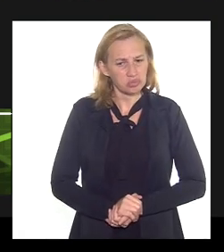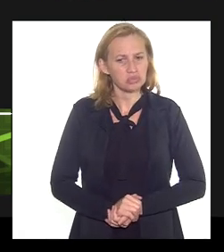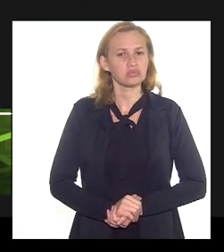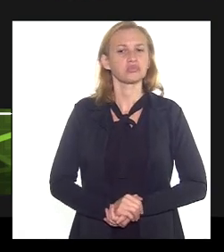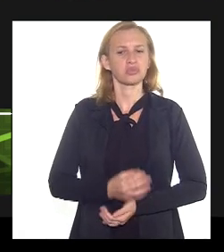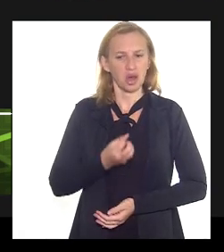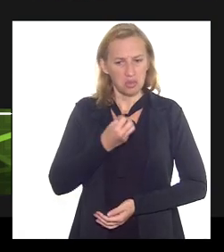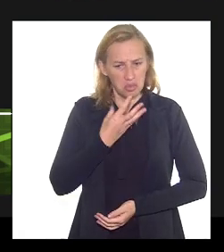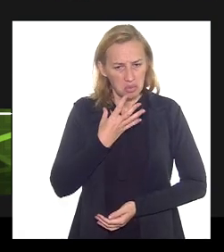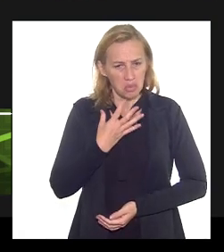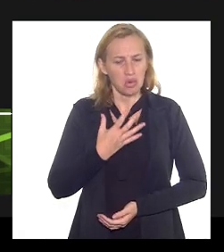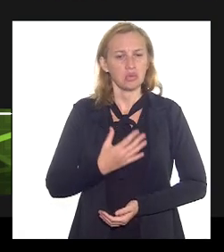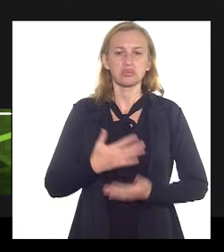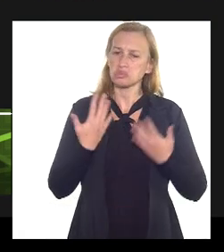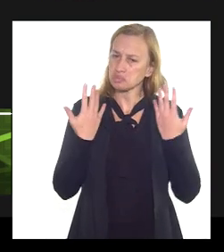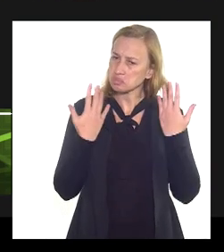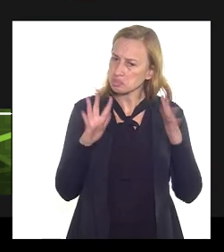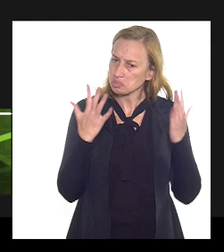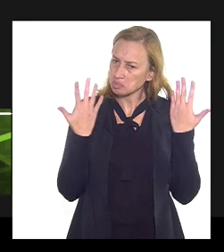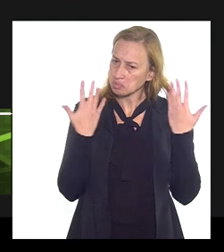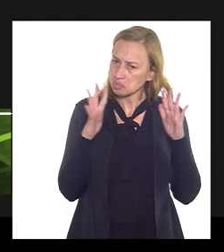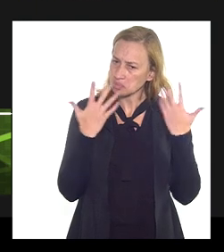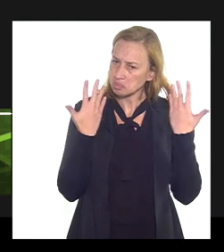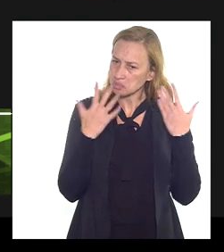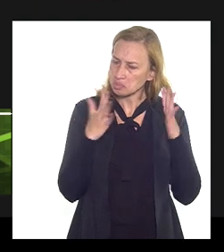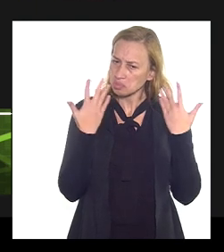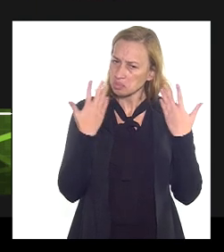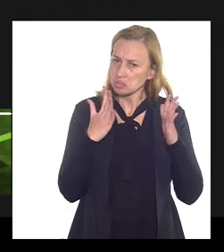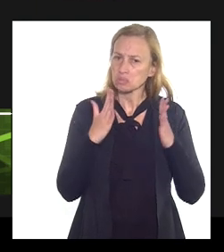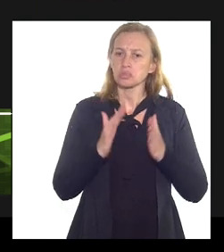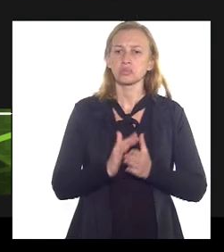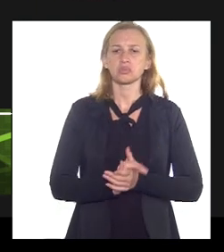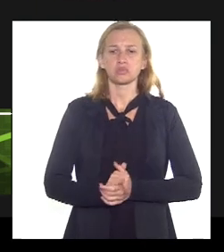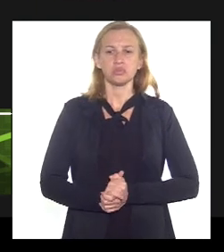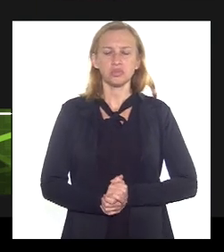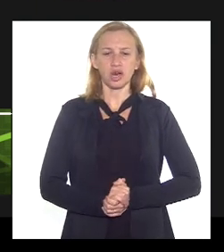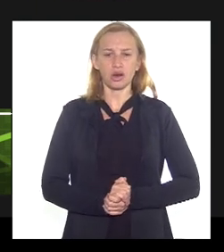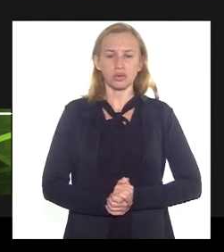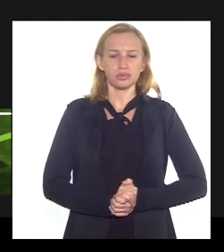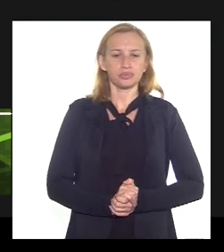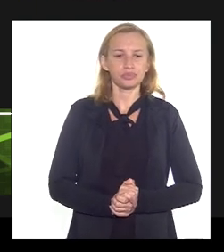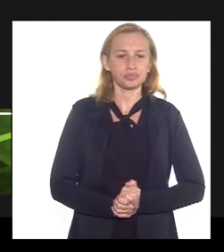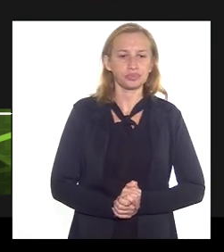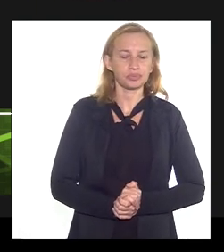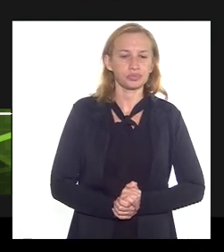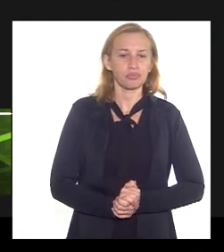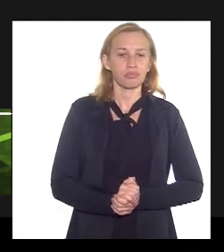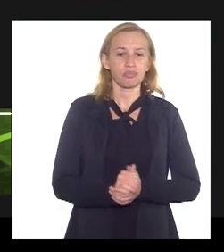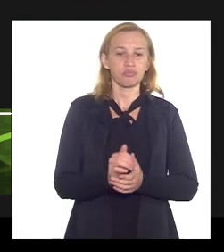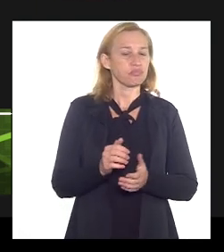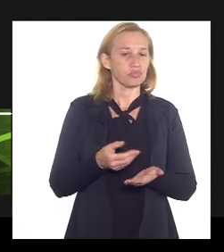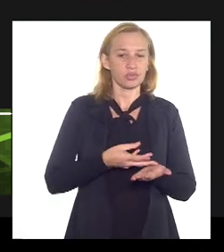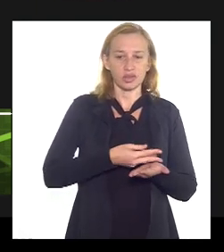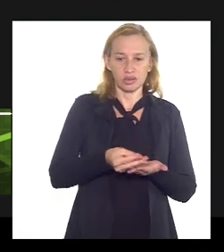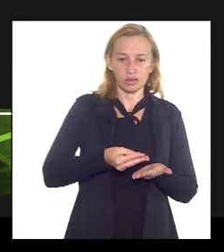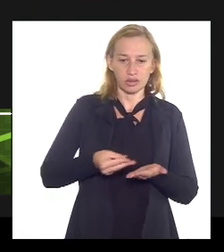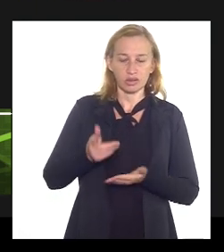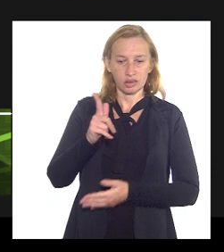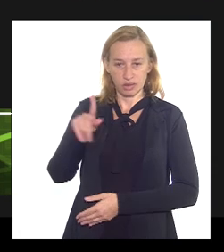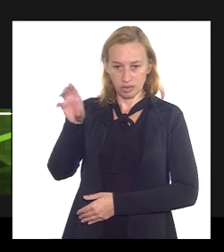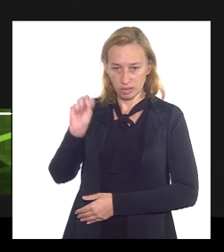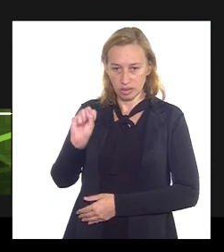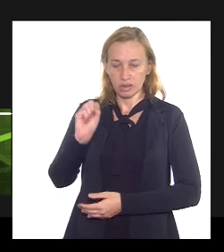eu parabenizo também a questão do injeção de gás feita lá pelo Tiago